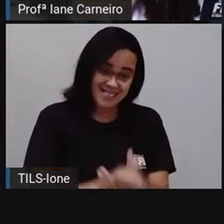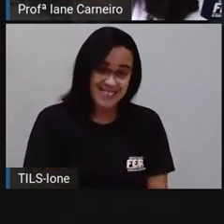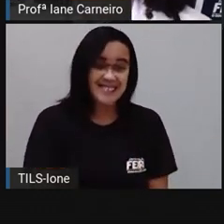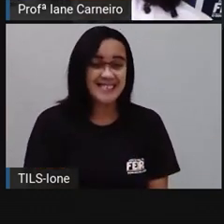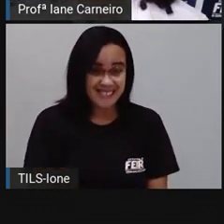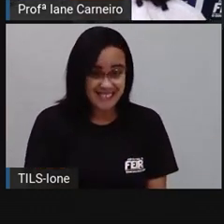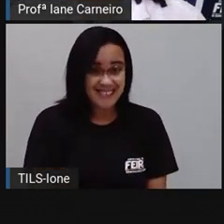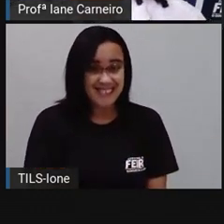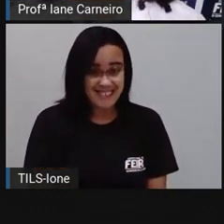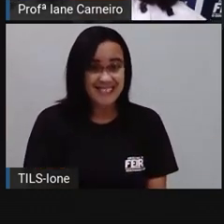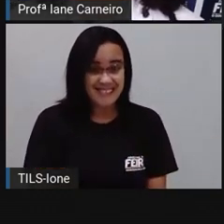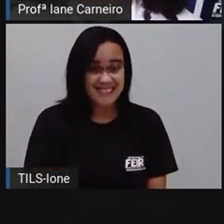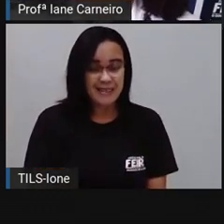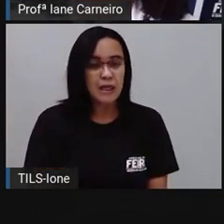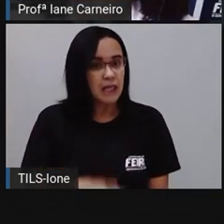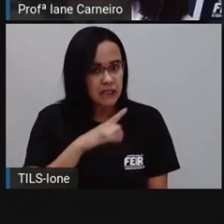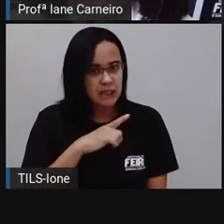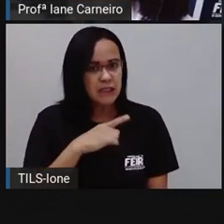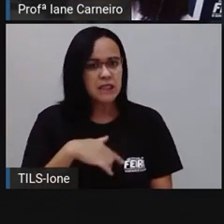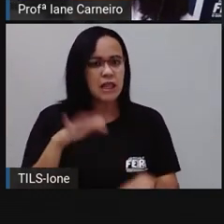Tem um último cálculo, ó.